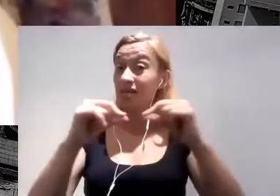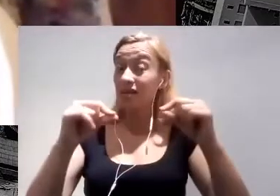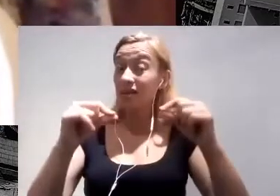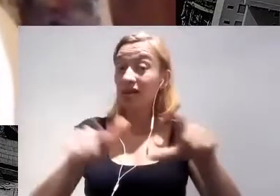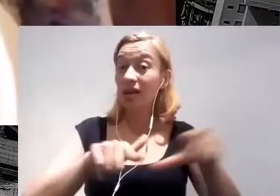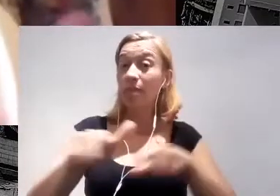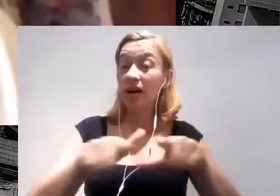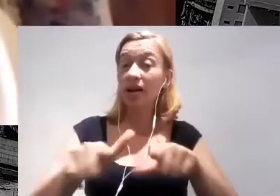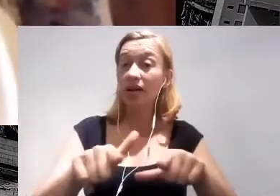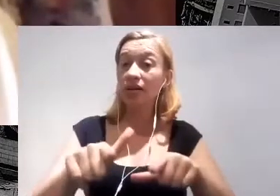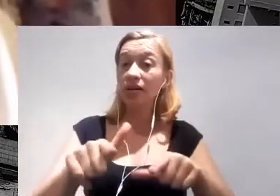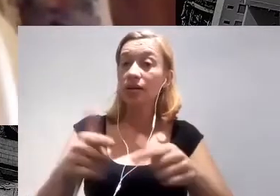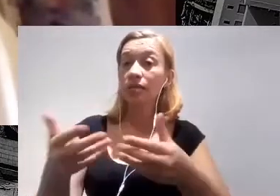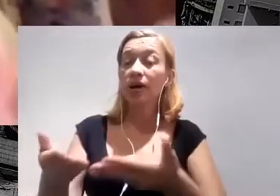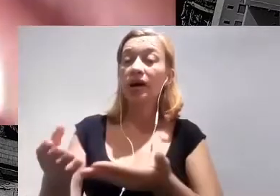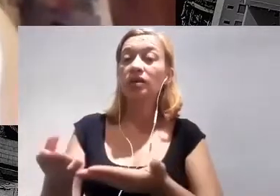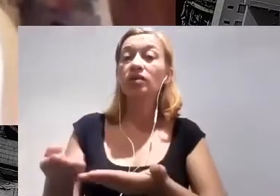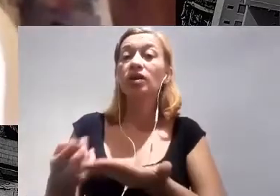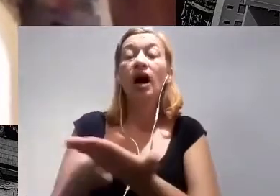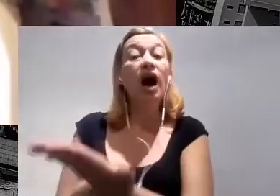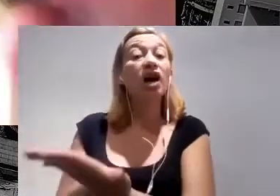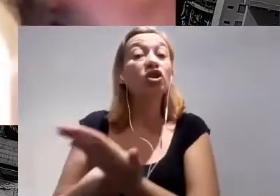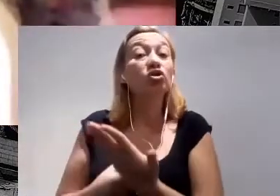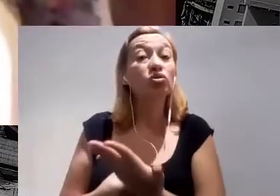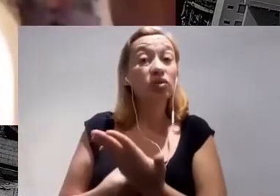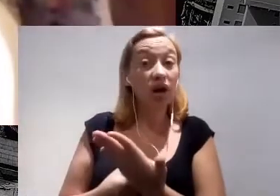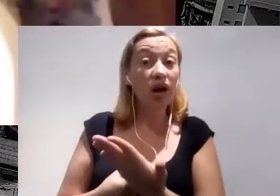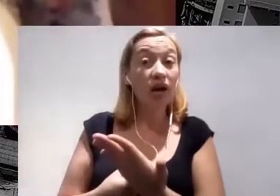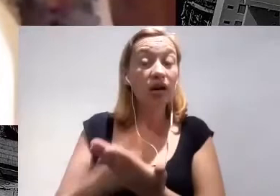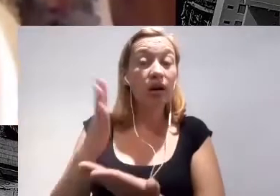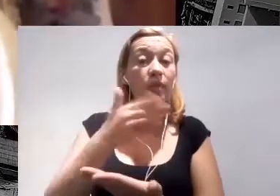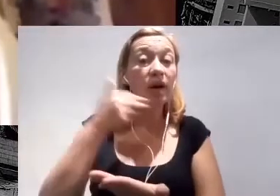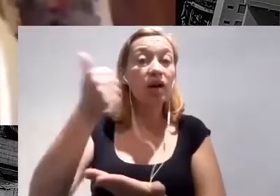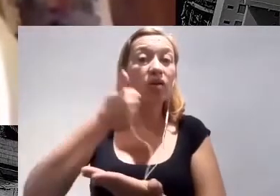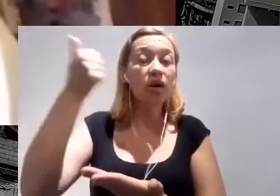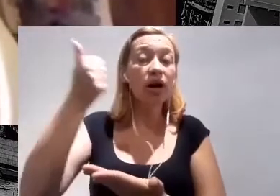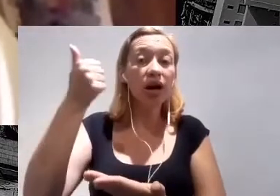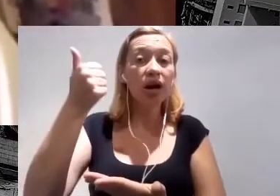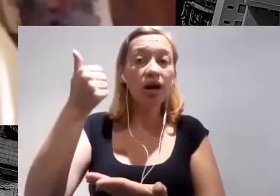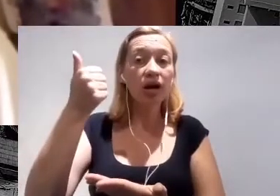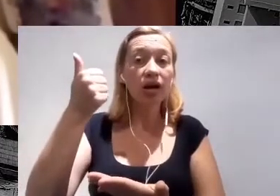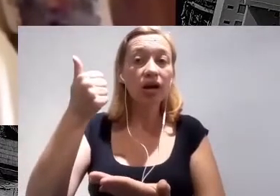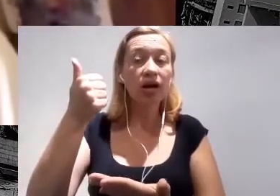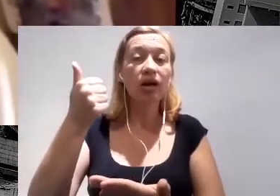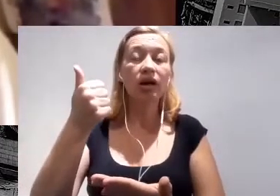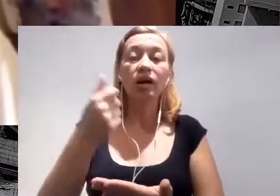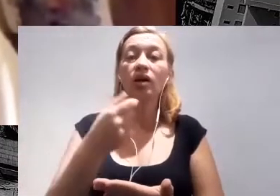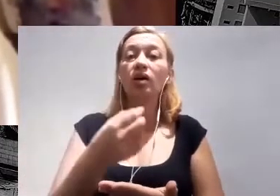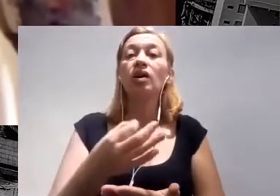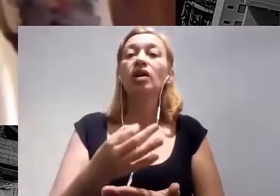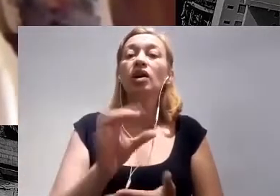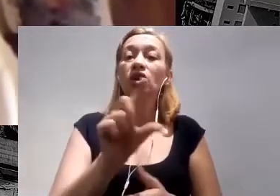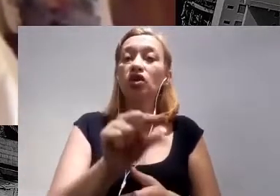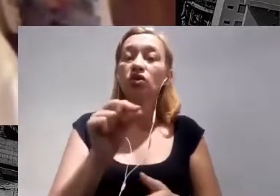possibilitem um maior entendimento, um subsídio para a tomada da melhor decisão visando a segurança hídrica.